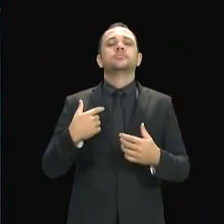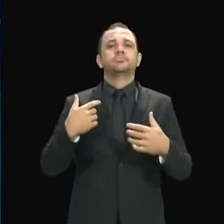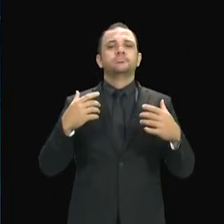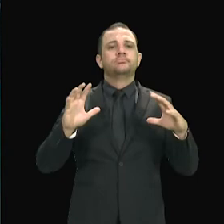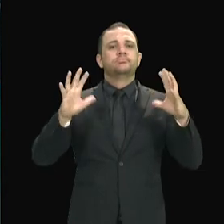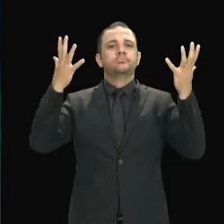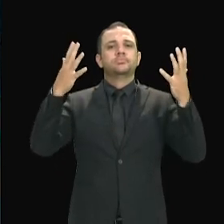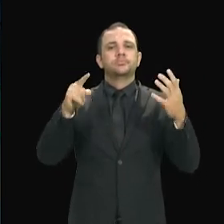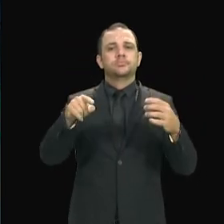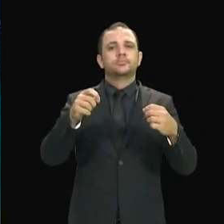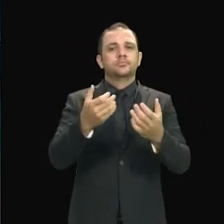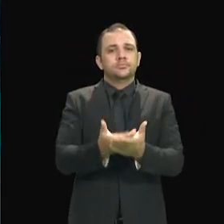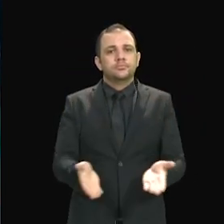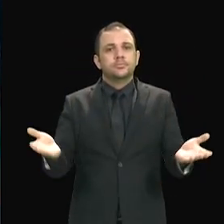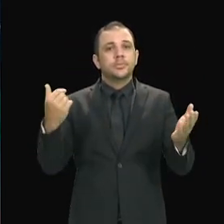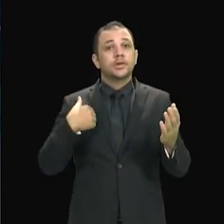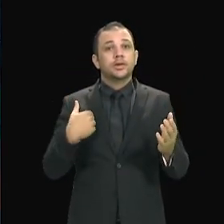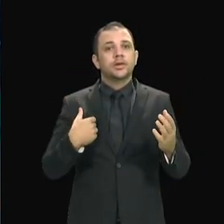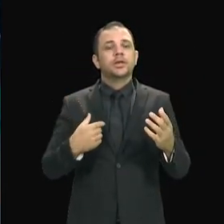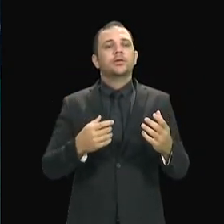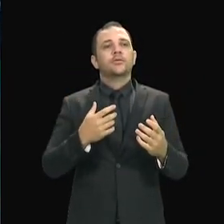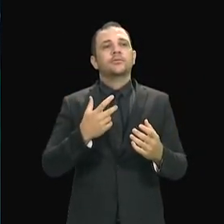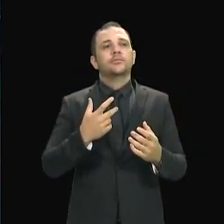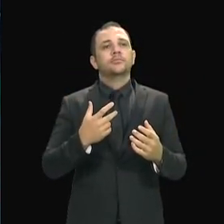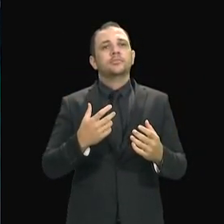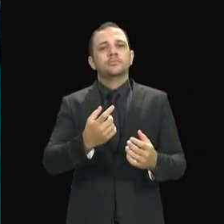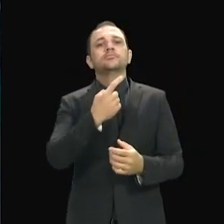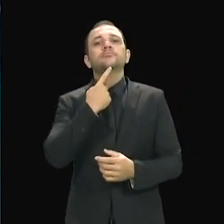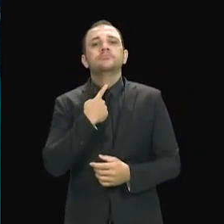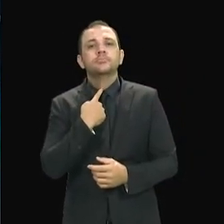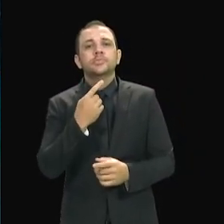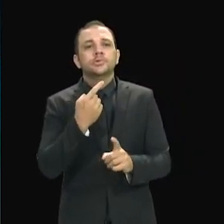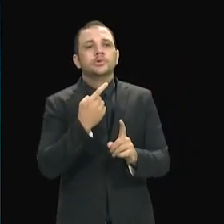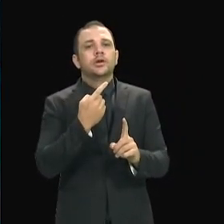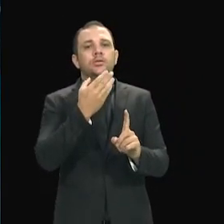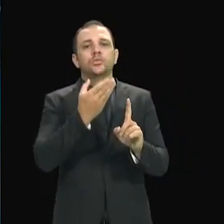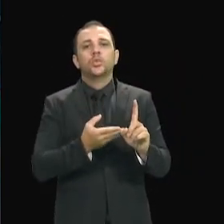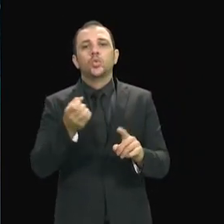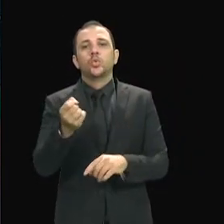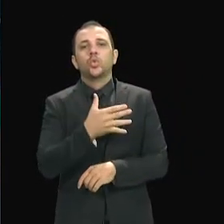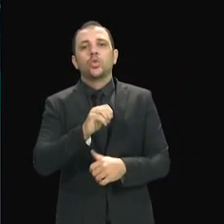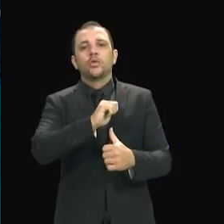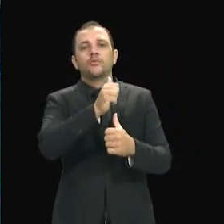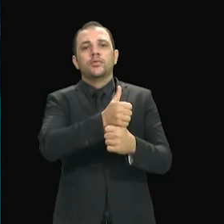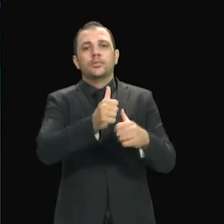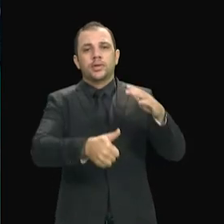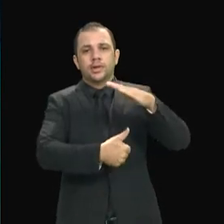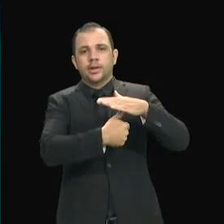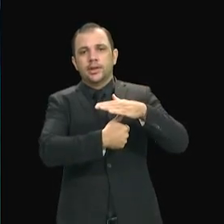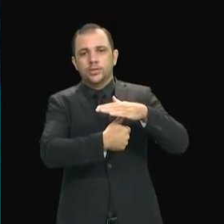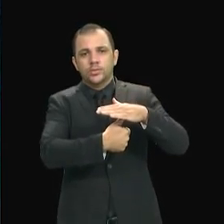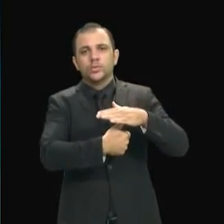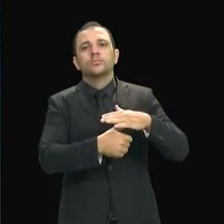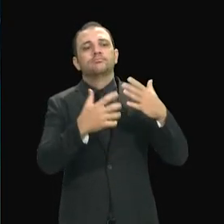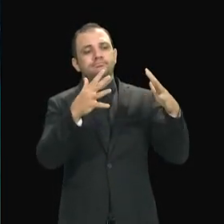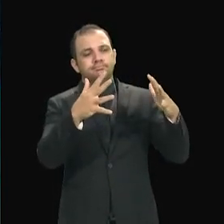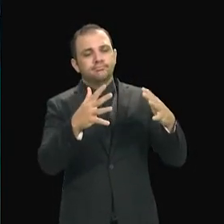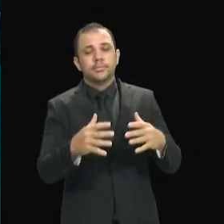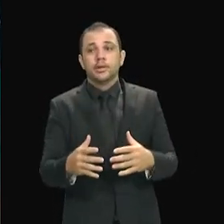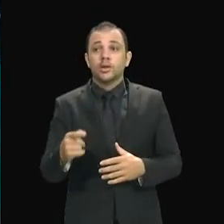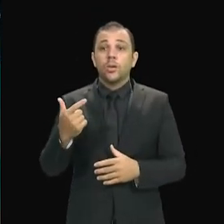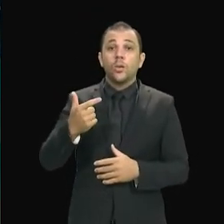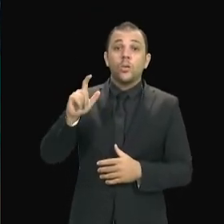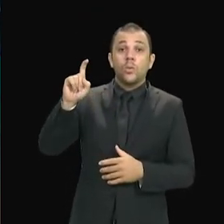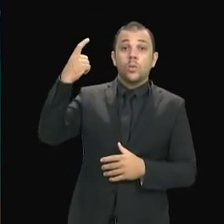sucesso à nova reitora, à vice-reitora. Parabenizar o trabalho da ex-reitora Elisabeth, do professor Expedito.